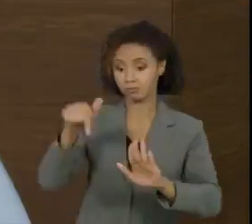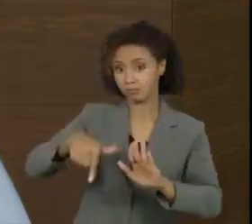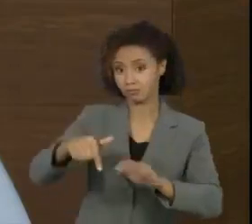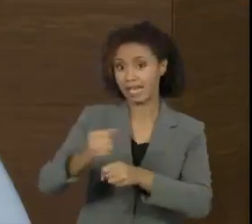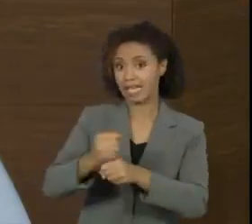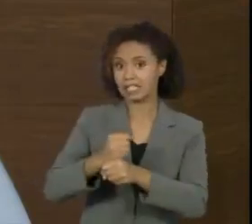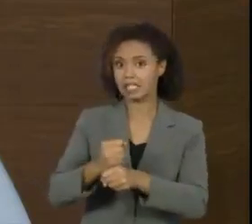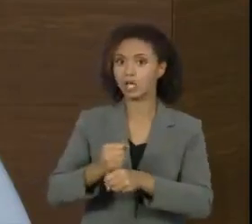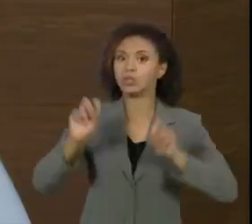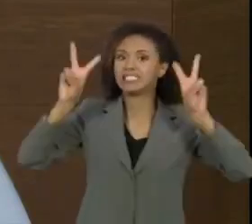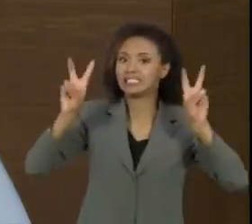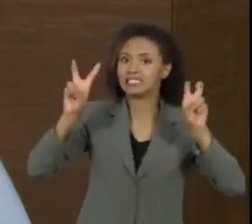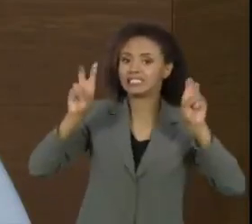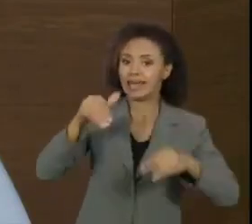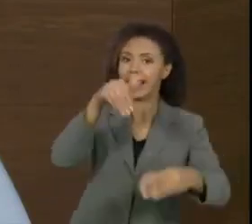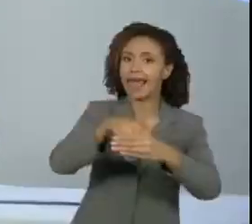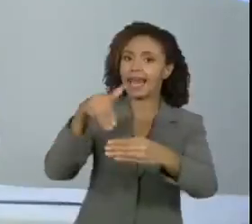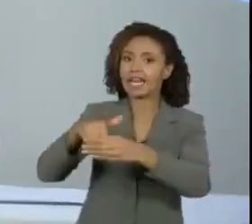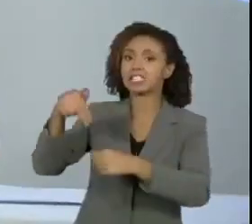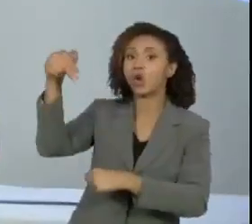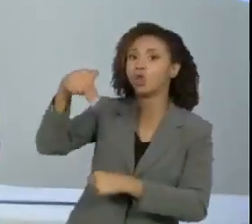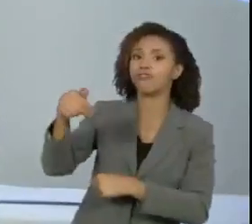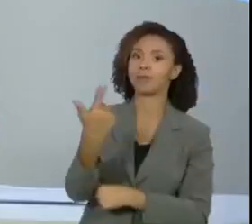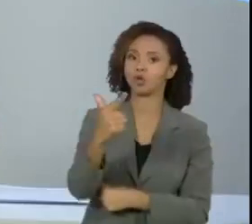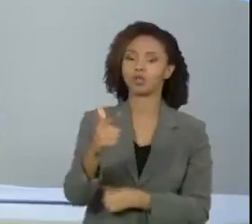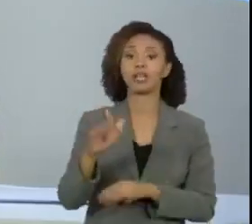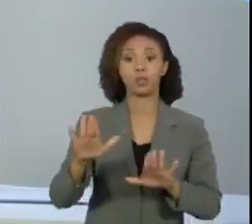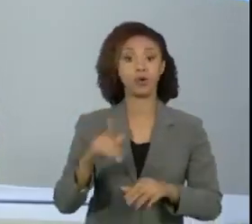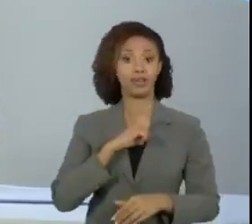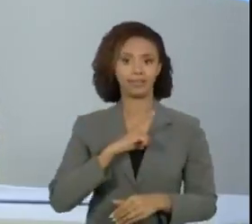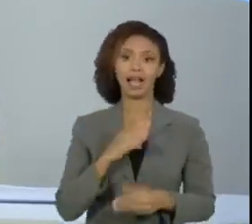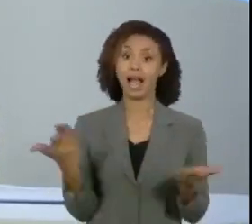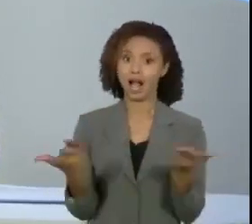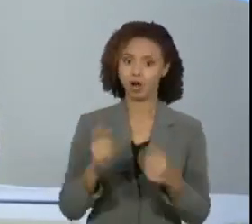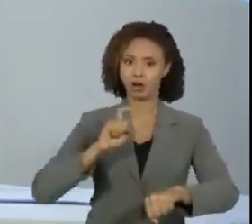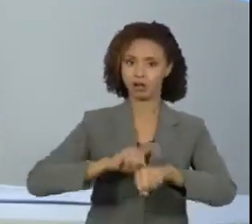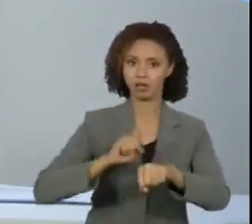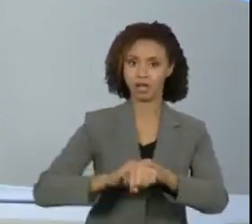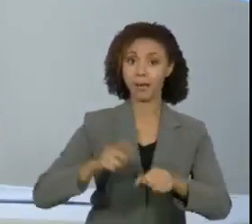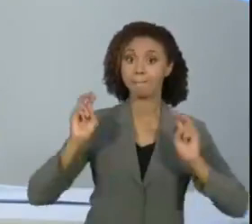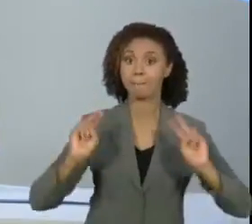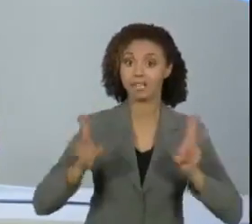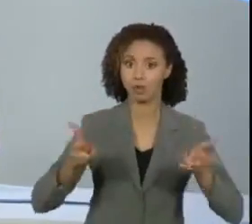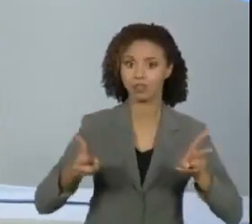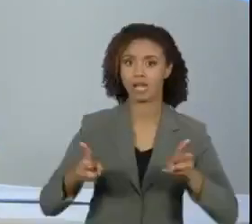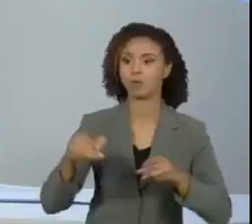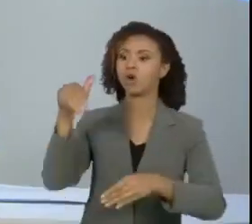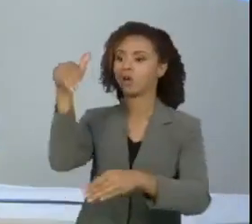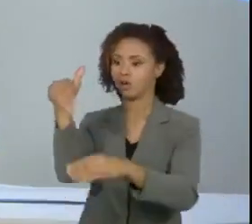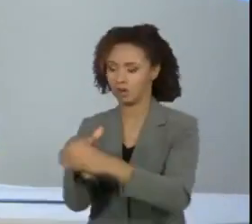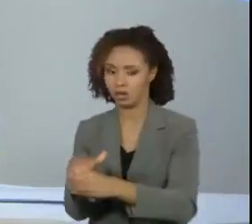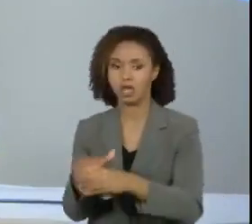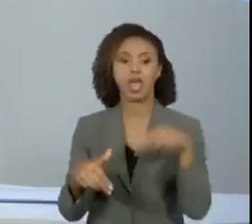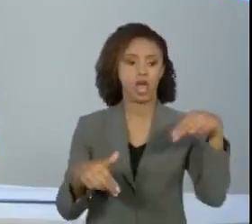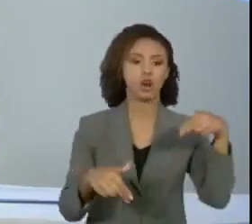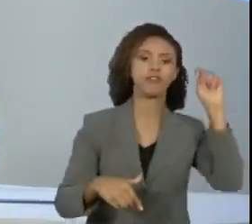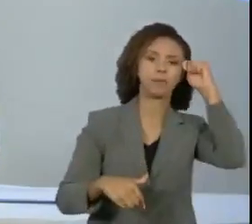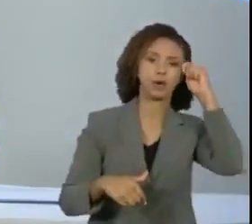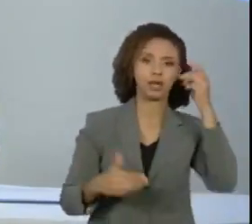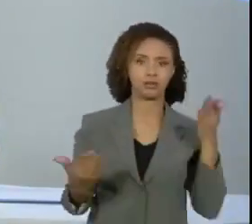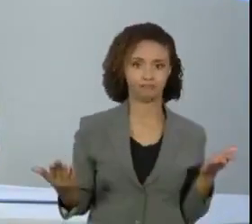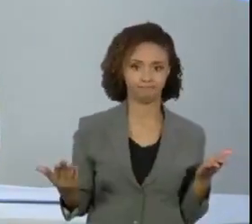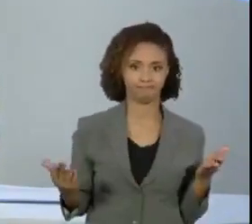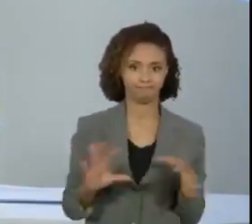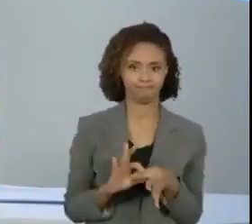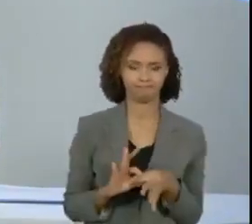teria as eleições em novembro, então você tem o novembro negro junto com as eleições nesse cenário. Então, eu queria que você falasse um pouco sobre quais